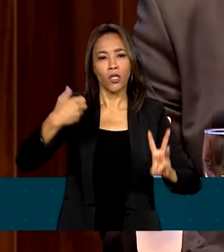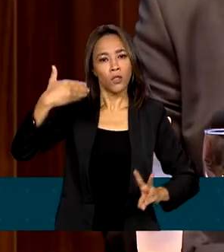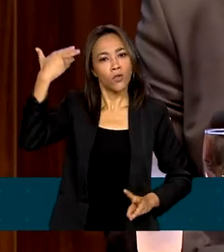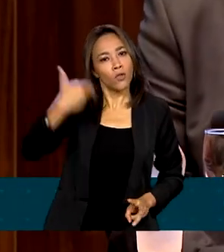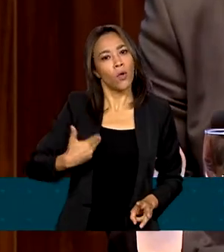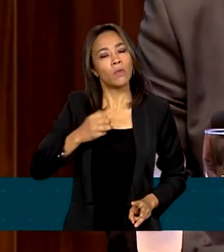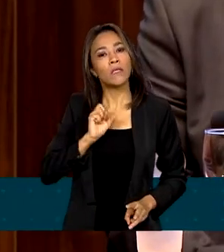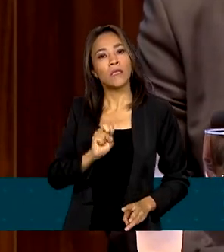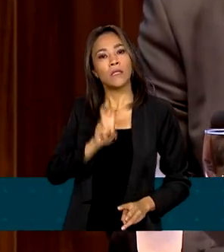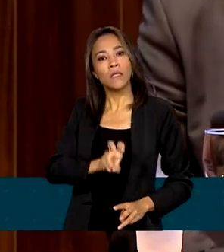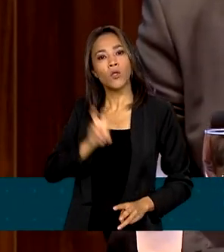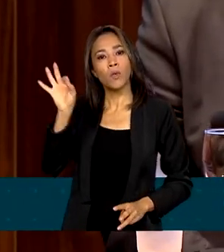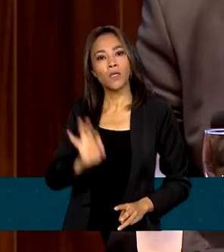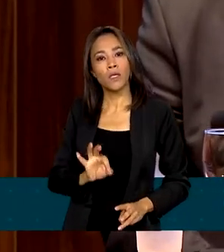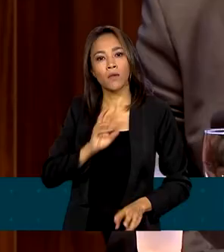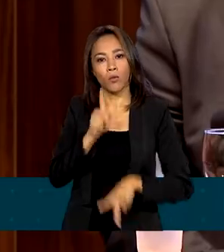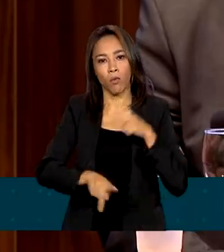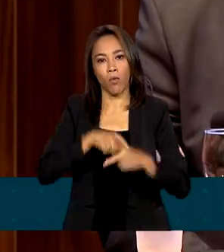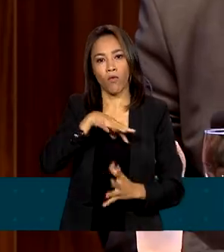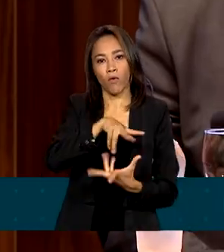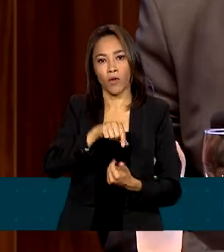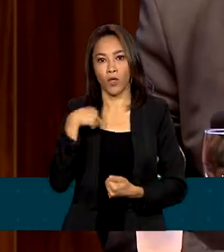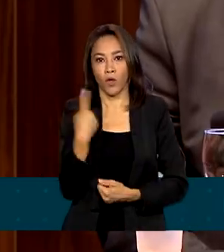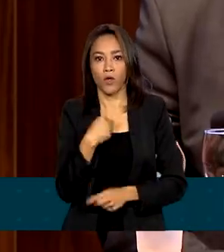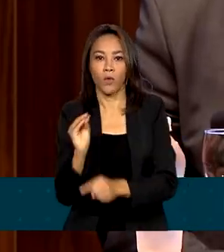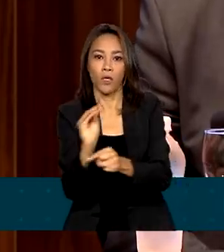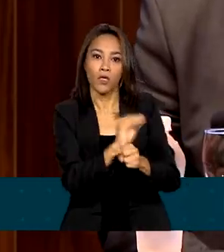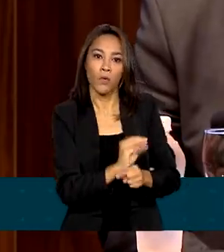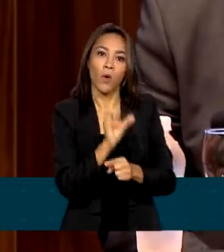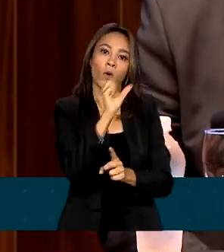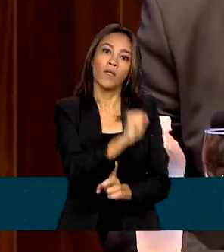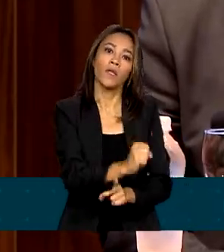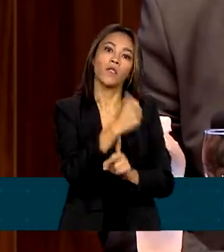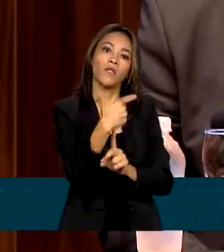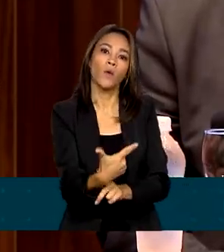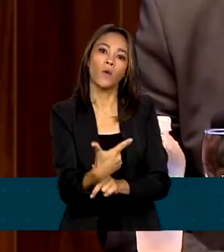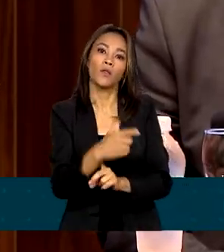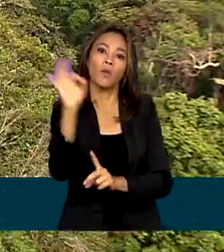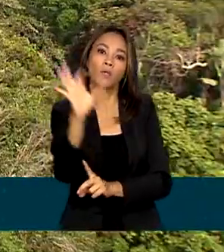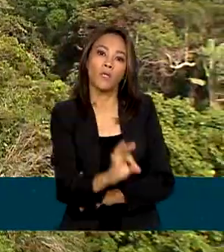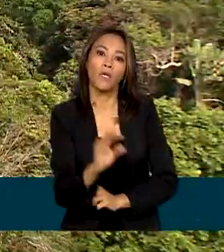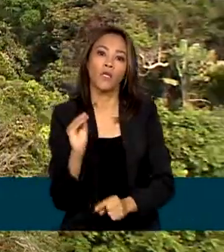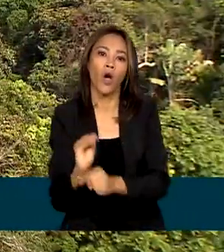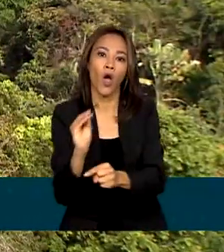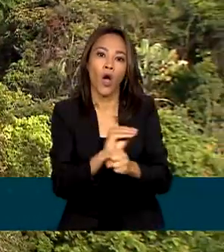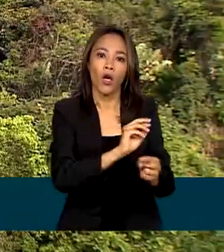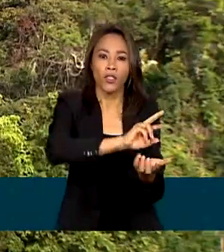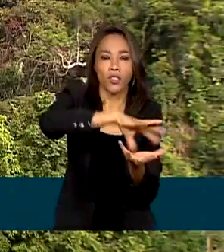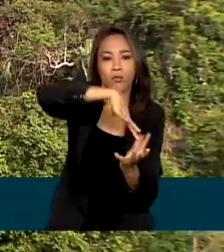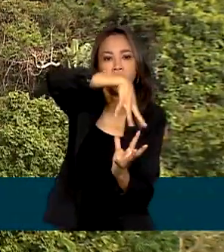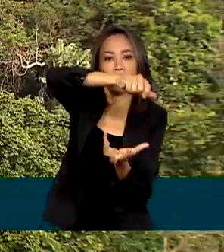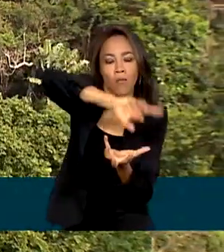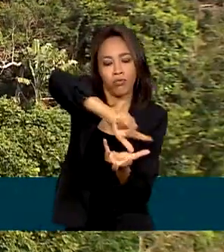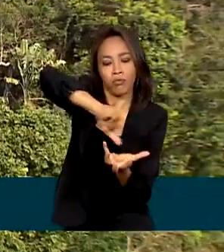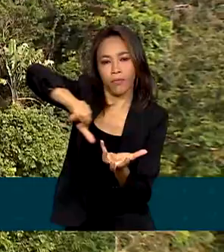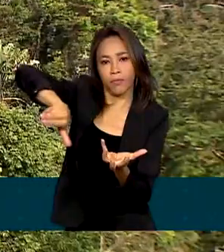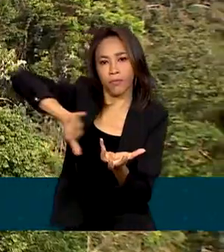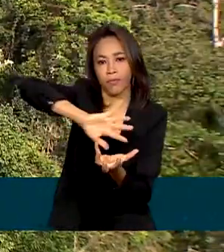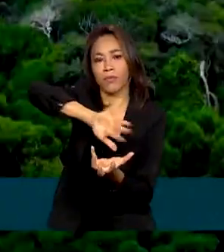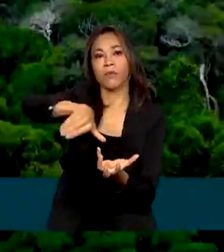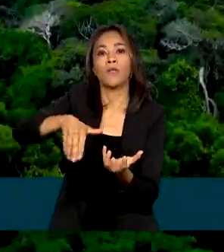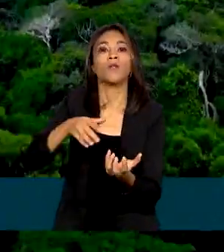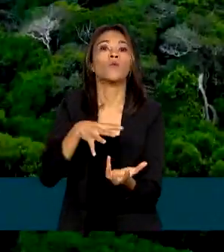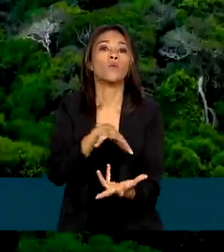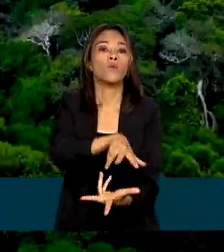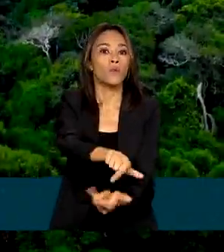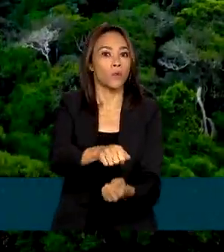mundial e nós protegemos 82% da biodiversidade viva no mundo. O comitê foi reativado pelo presidente